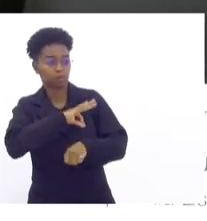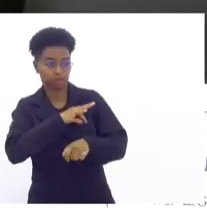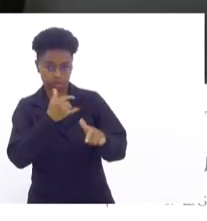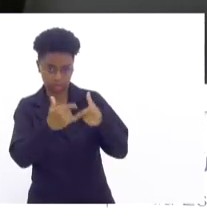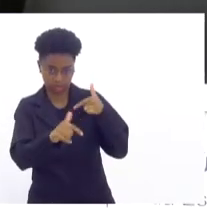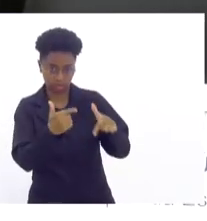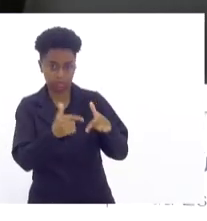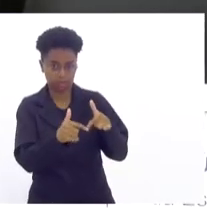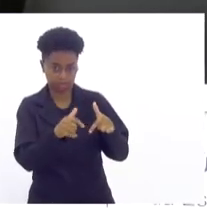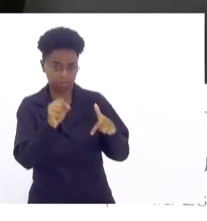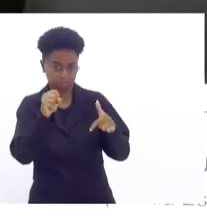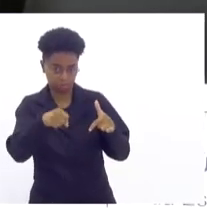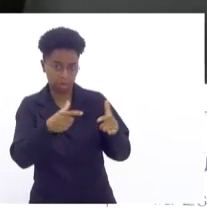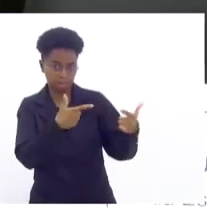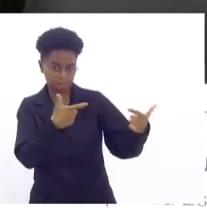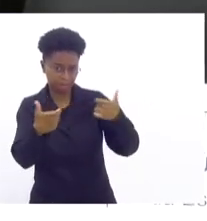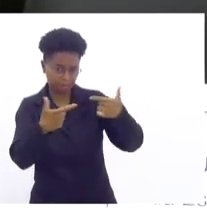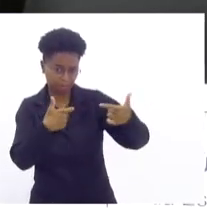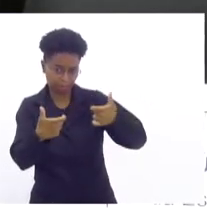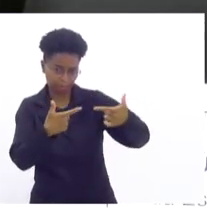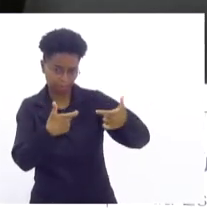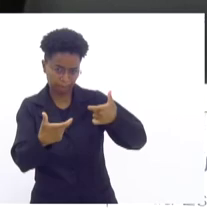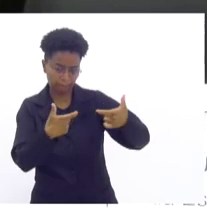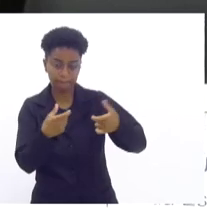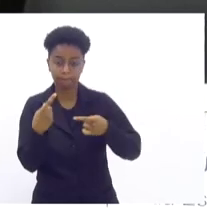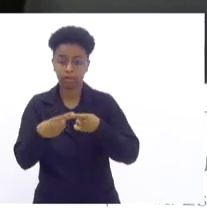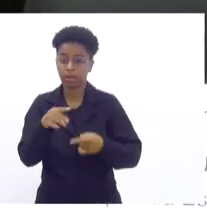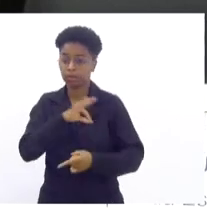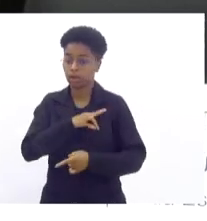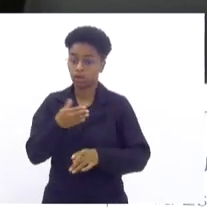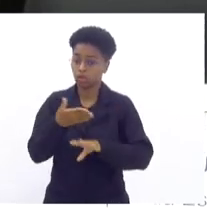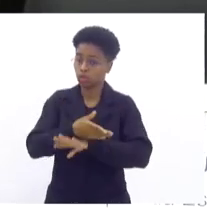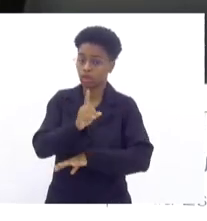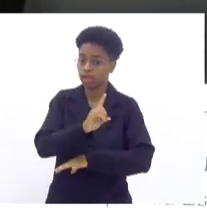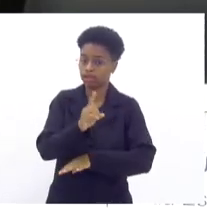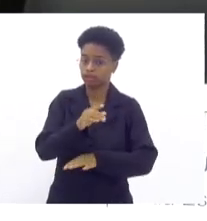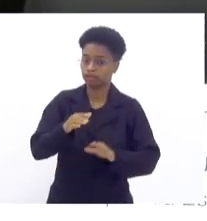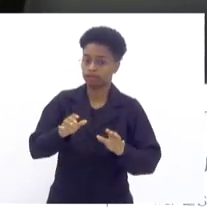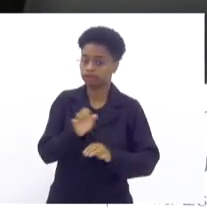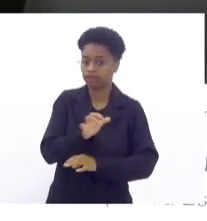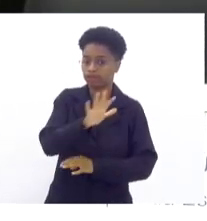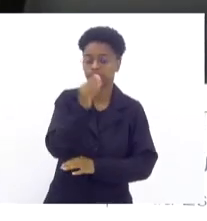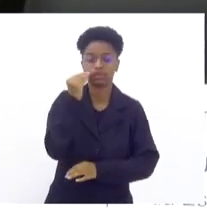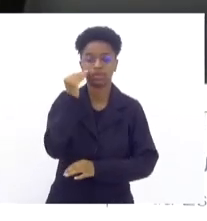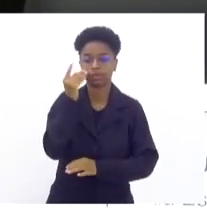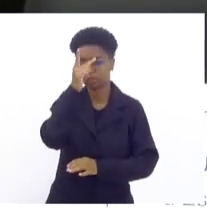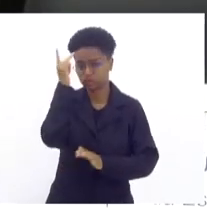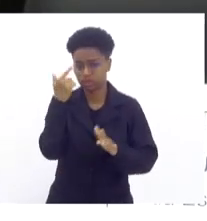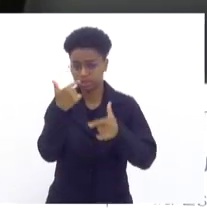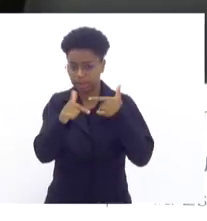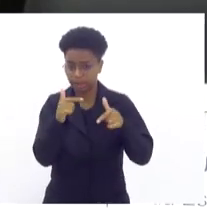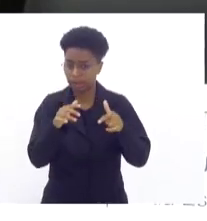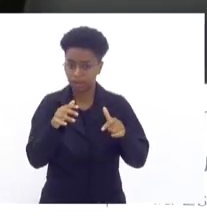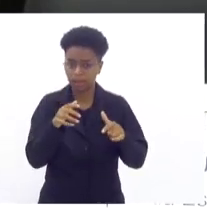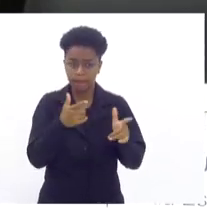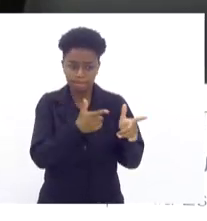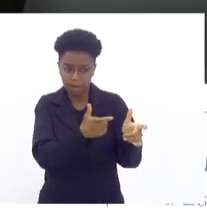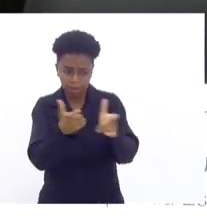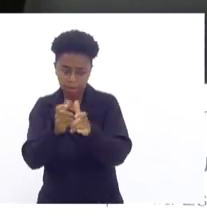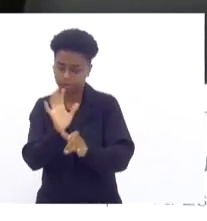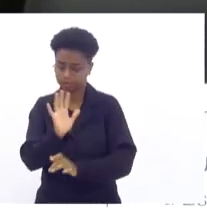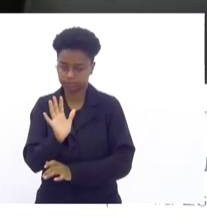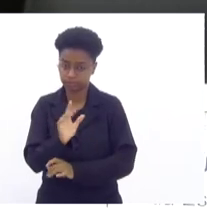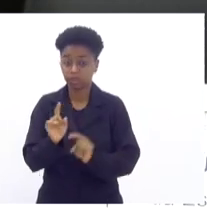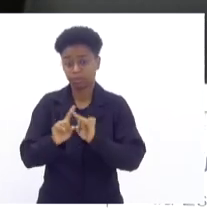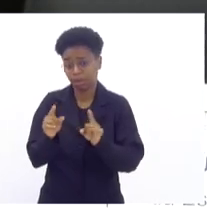trabalhando, trocando um tiro, que seja porque um policial não entra na favela para acertar um trabalhador, nunca, nunca. mas em toda